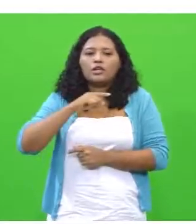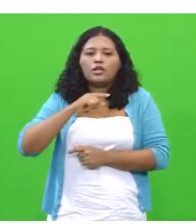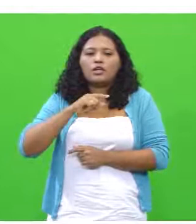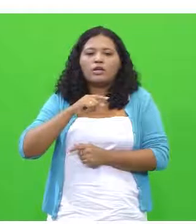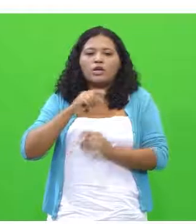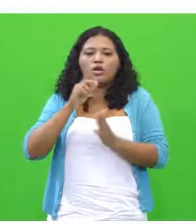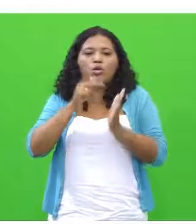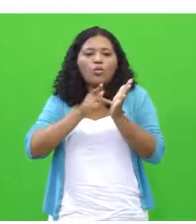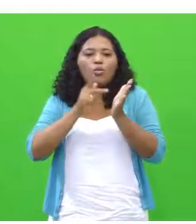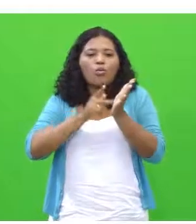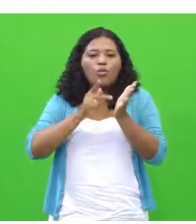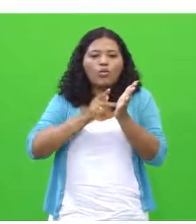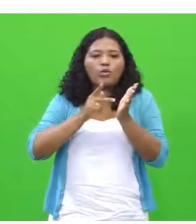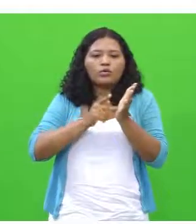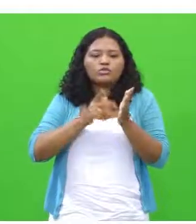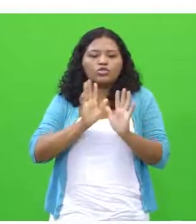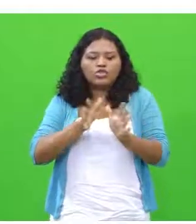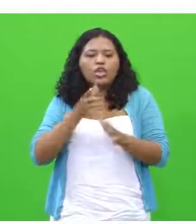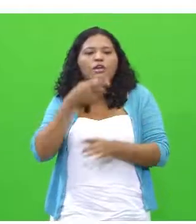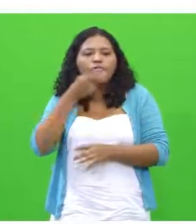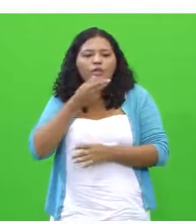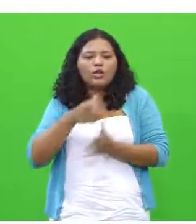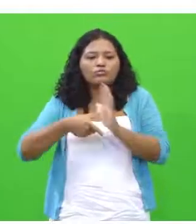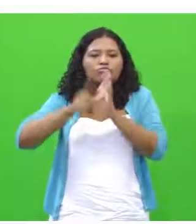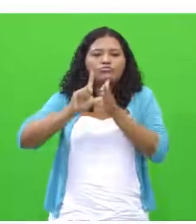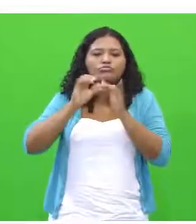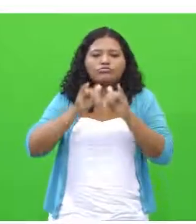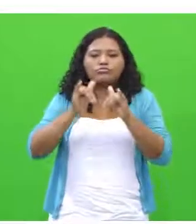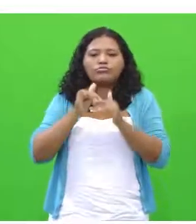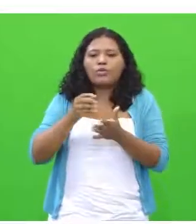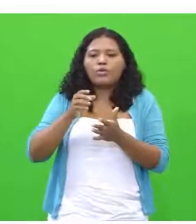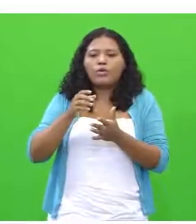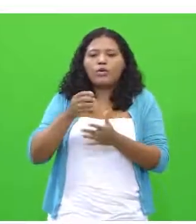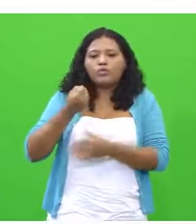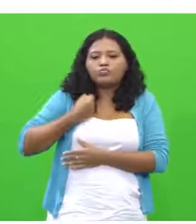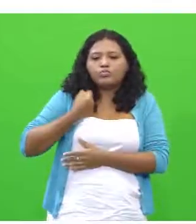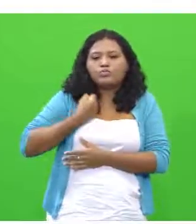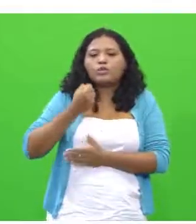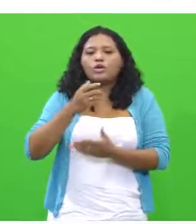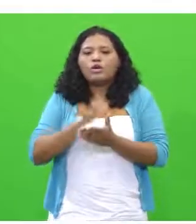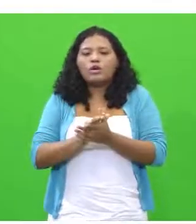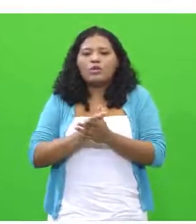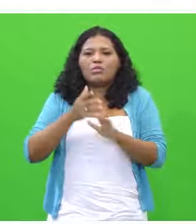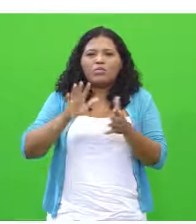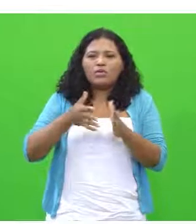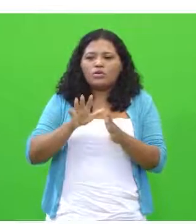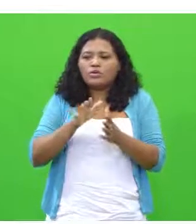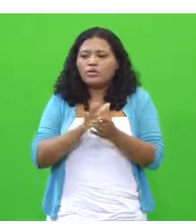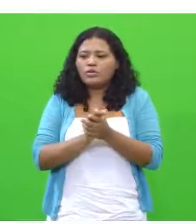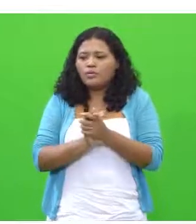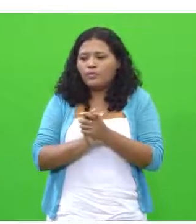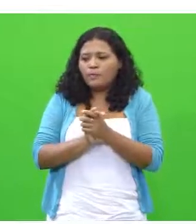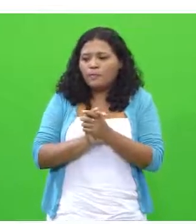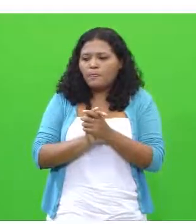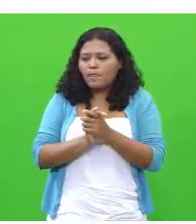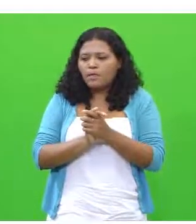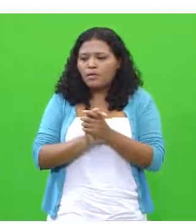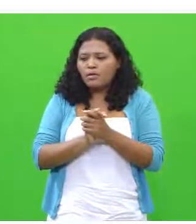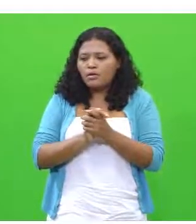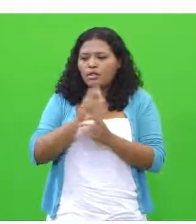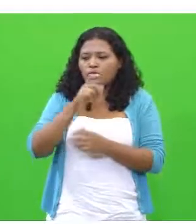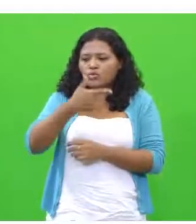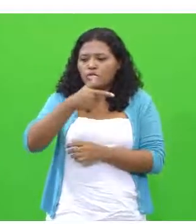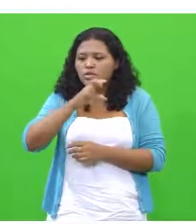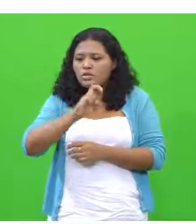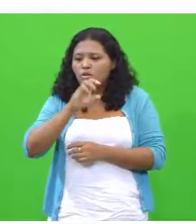.000, do quantitativo que foi falado anteriormente, apenas 250 redações consideradas como nota 1.000.